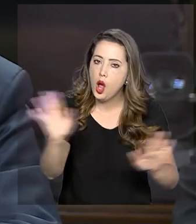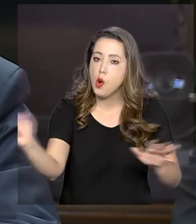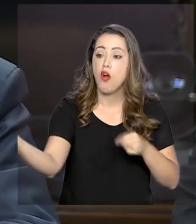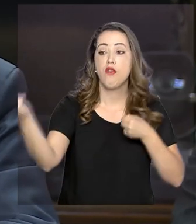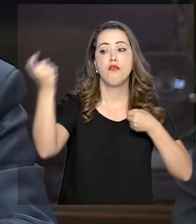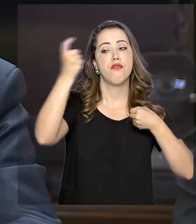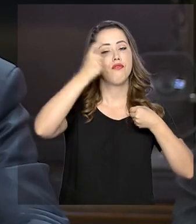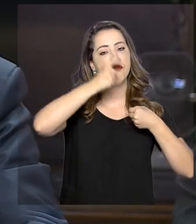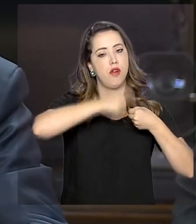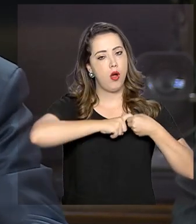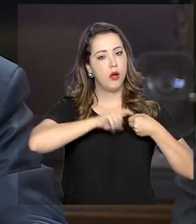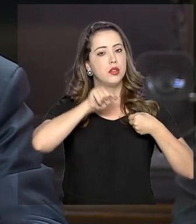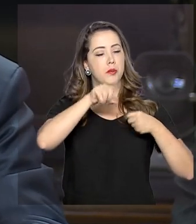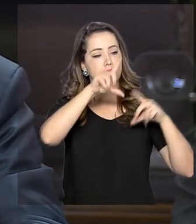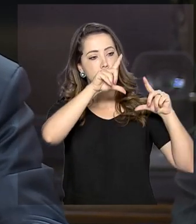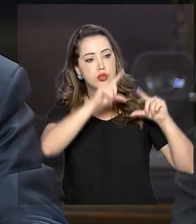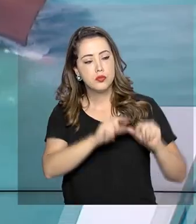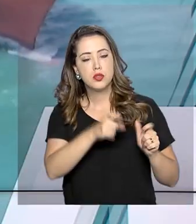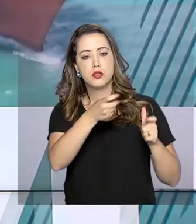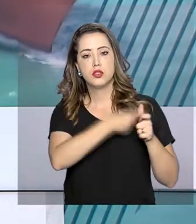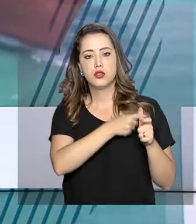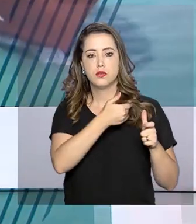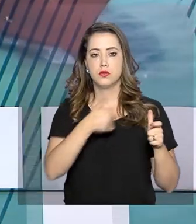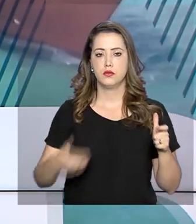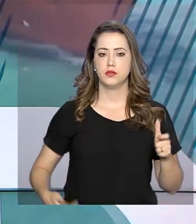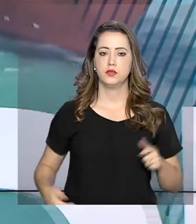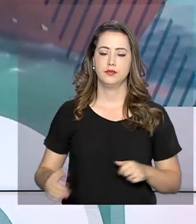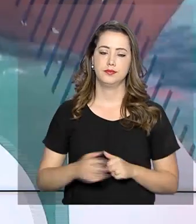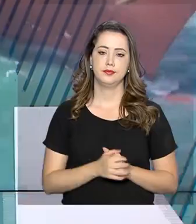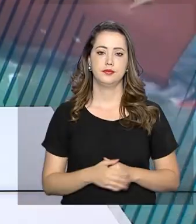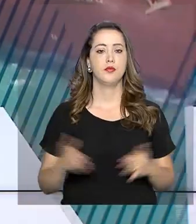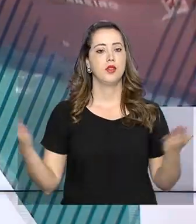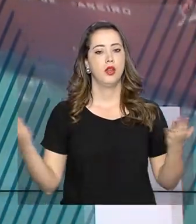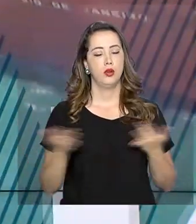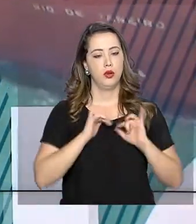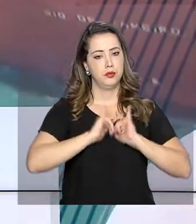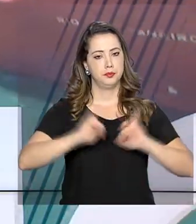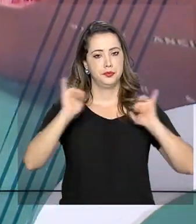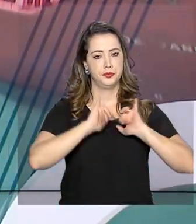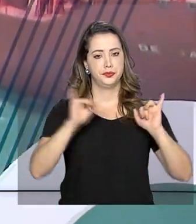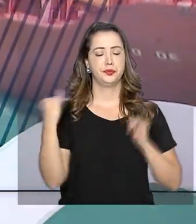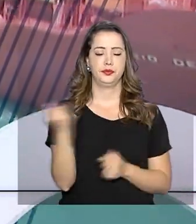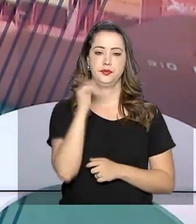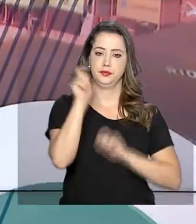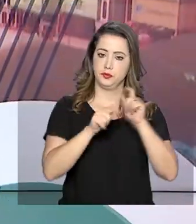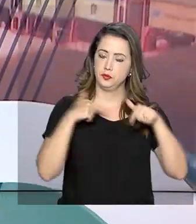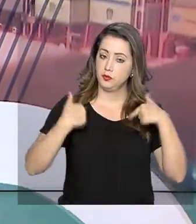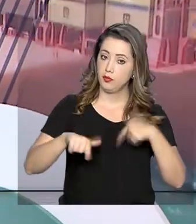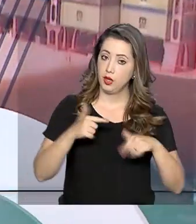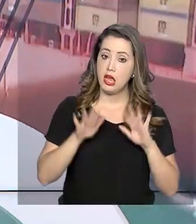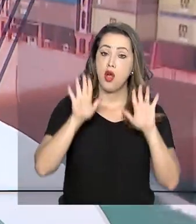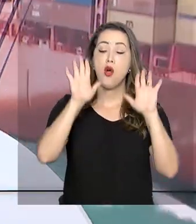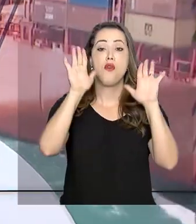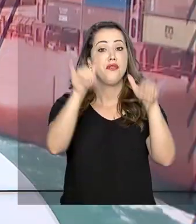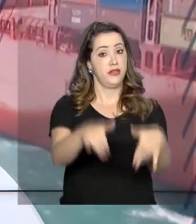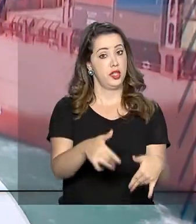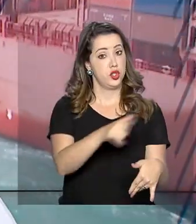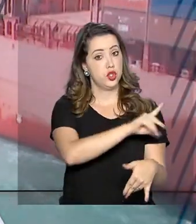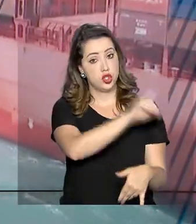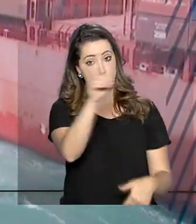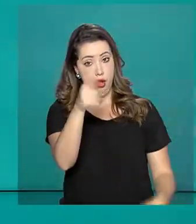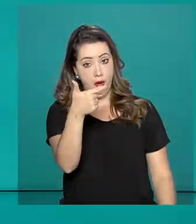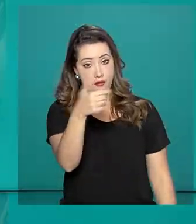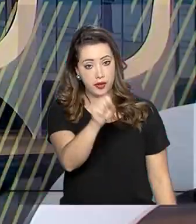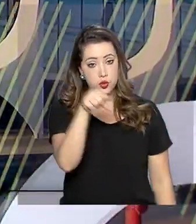volta para resgatar a dívida pública. Agora um recado importante para os trabalhadores. Termina no dia 28